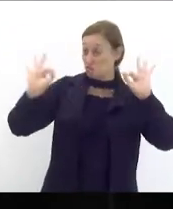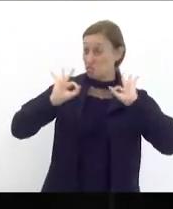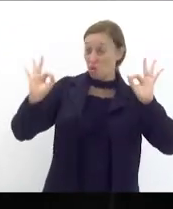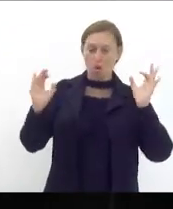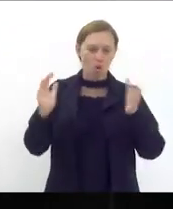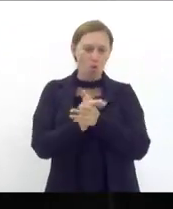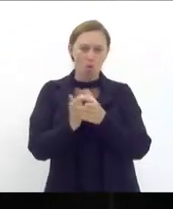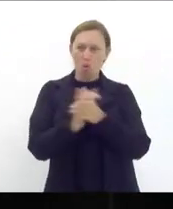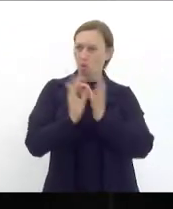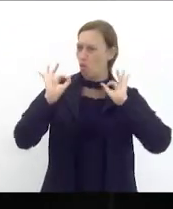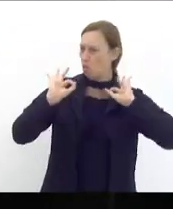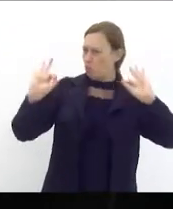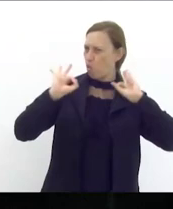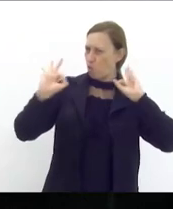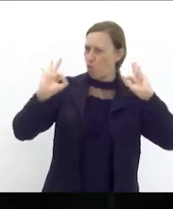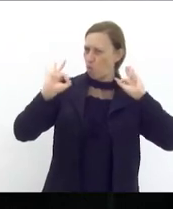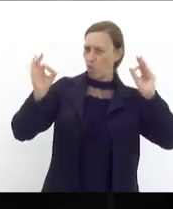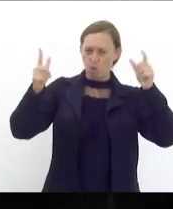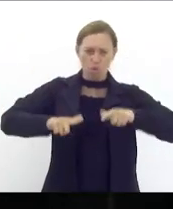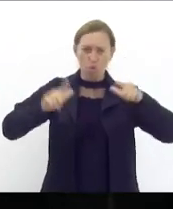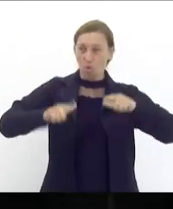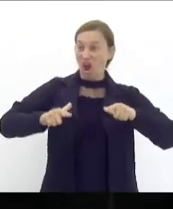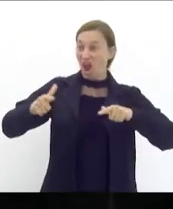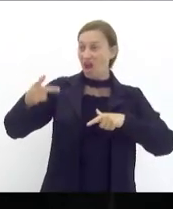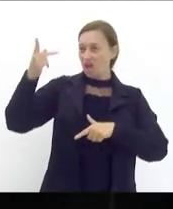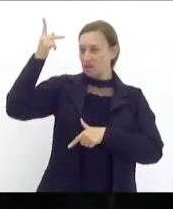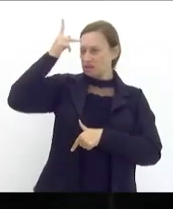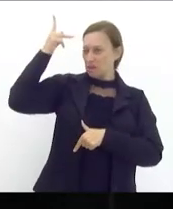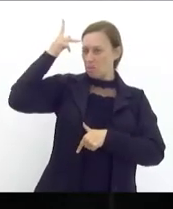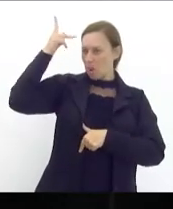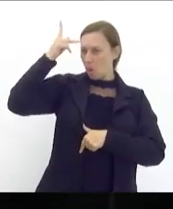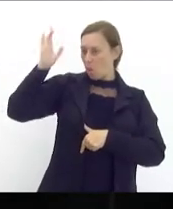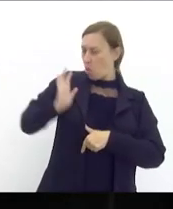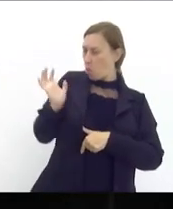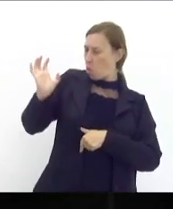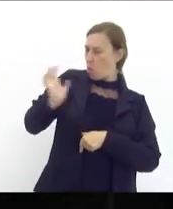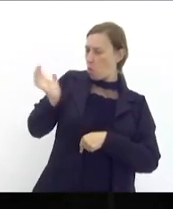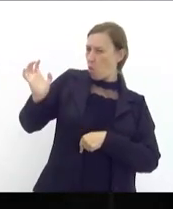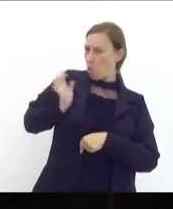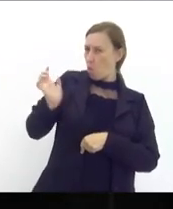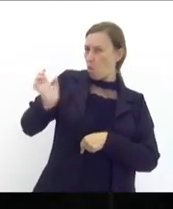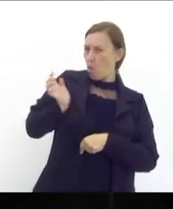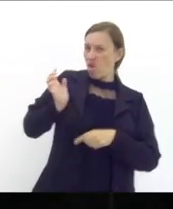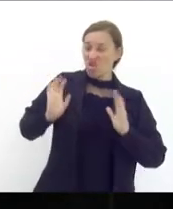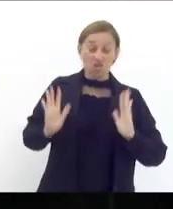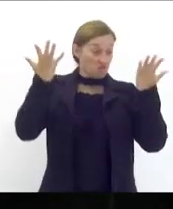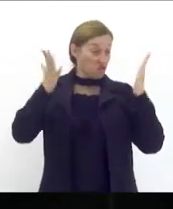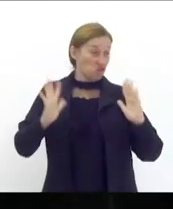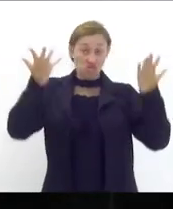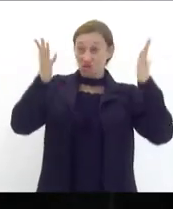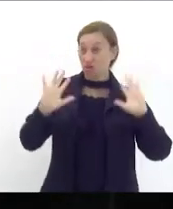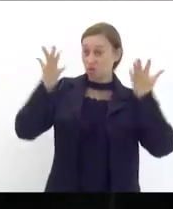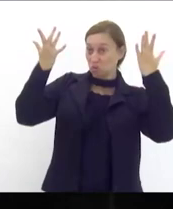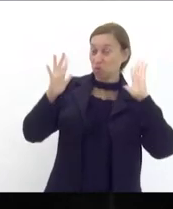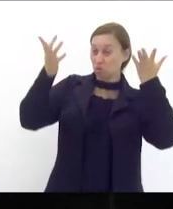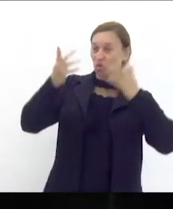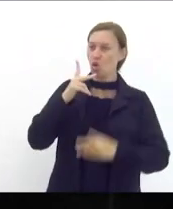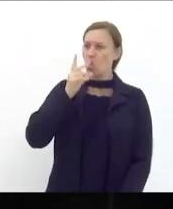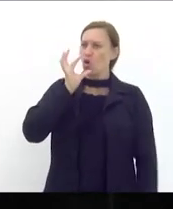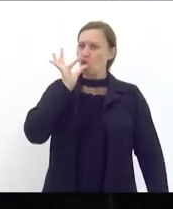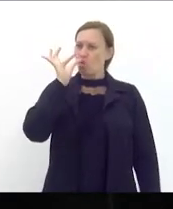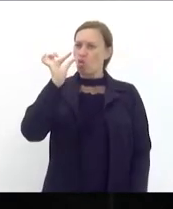luxuoso numa área nobre de São Paulo festas regadas a charutos